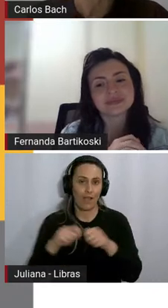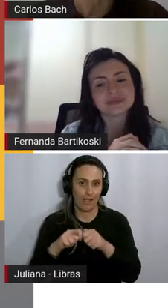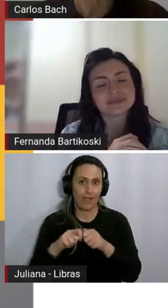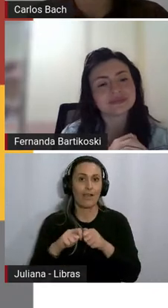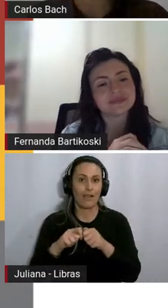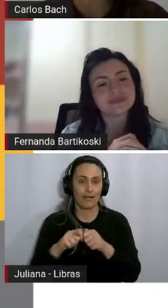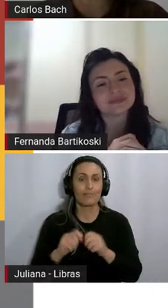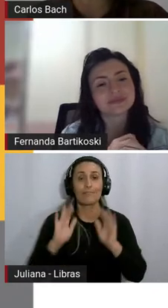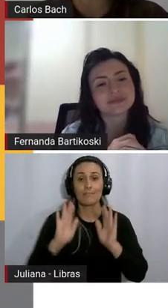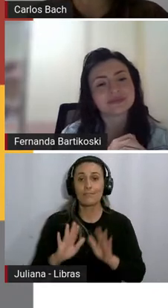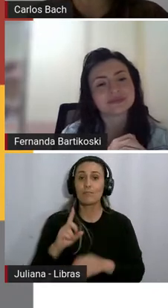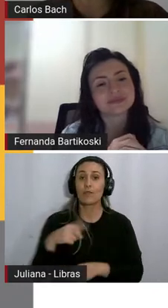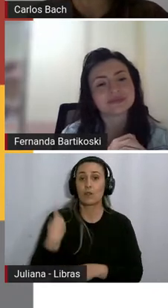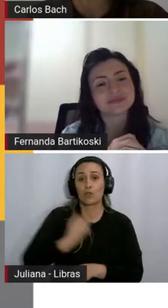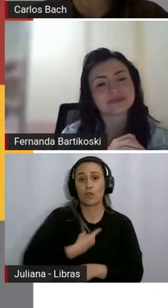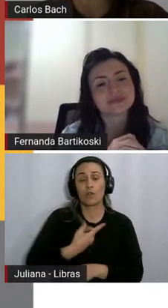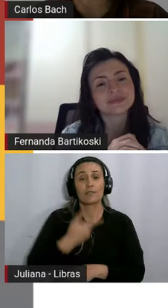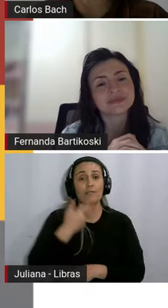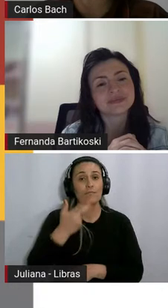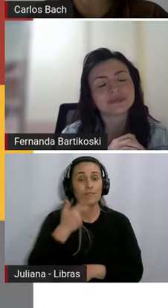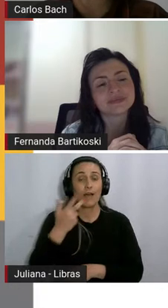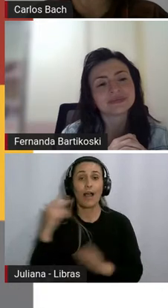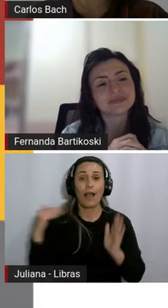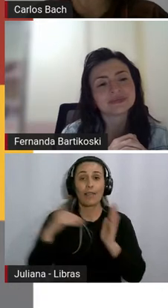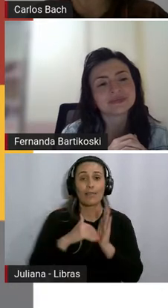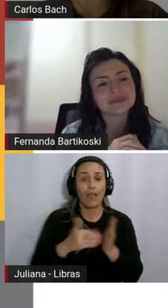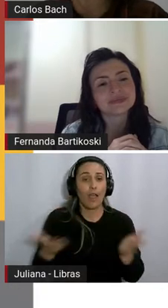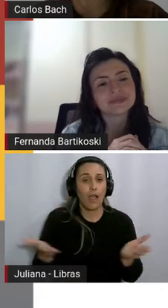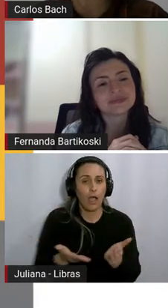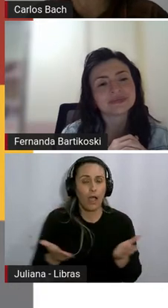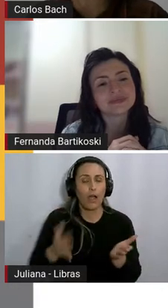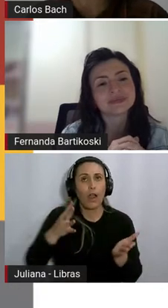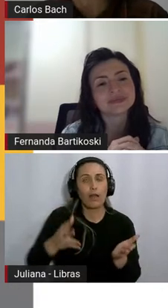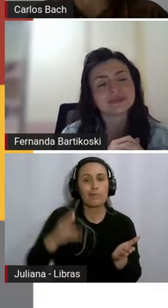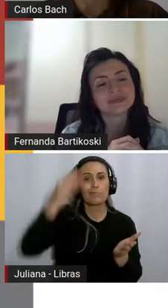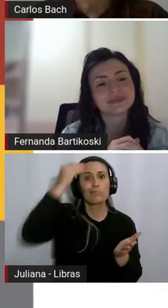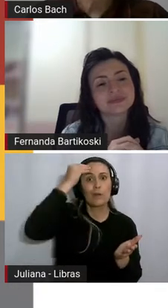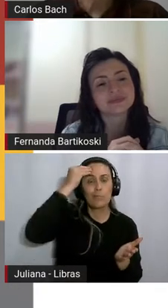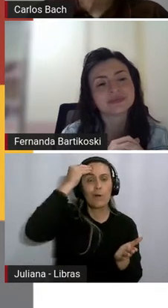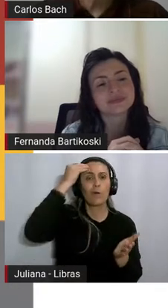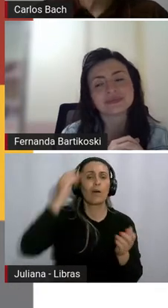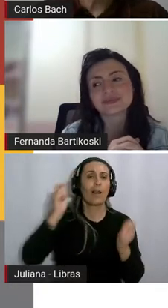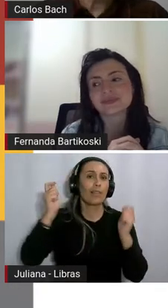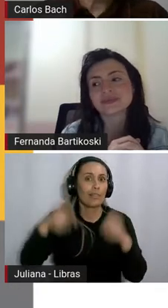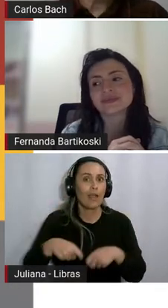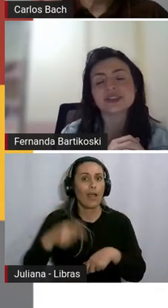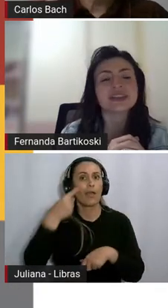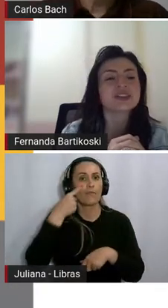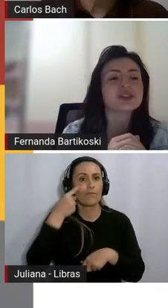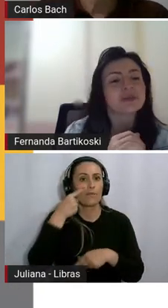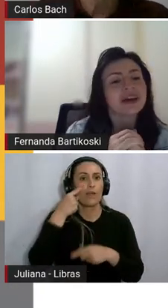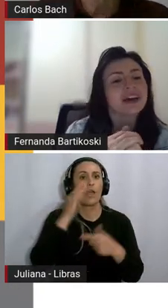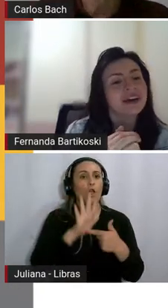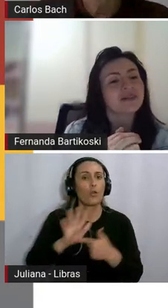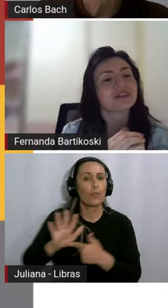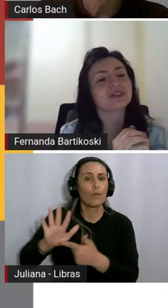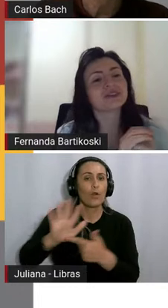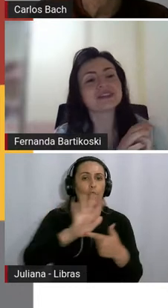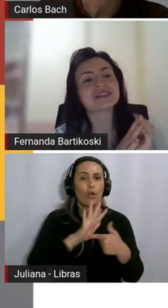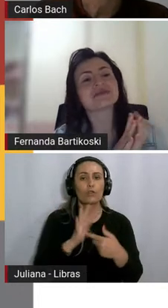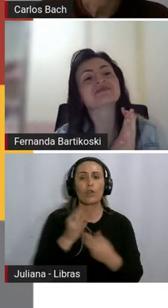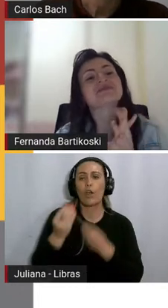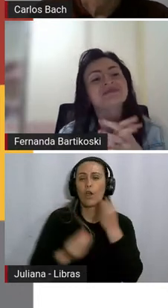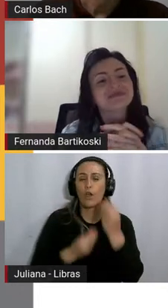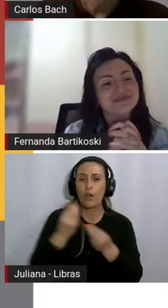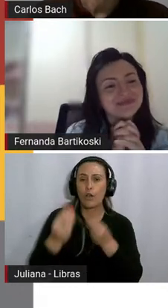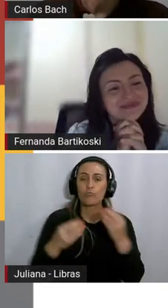falando então se a gente vem falando até aqui de memórias de se colocar de como é que a gente se coloca no texto